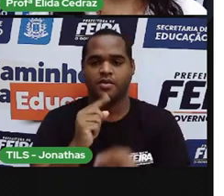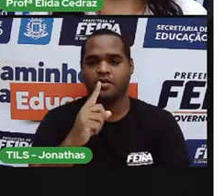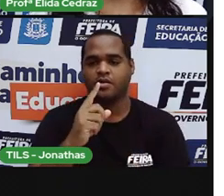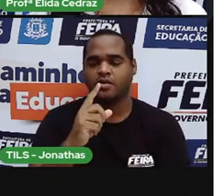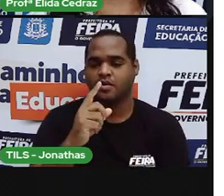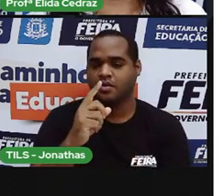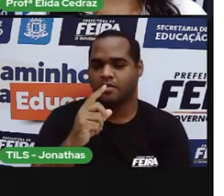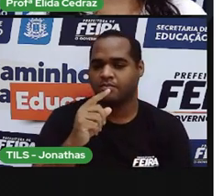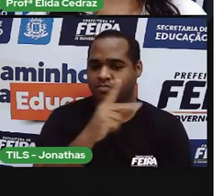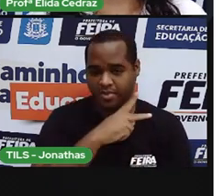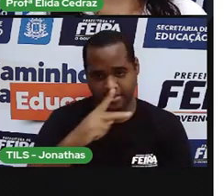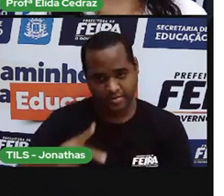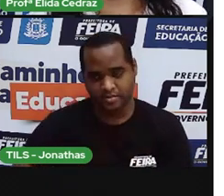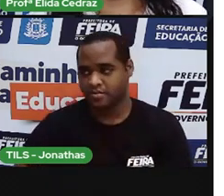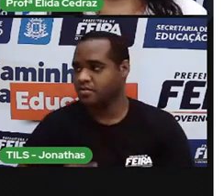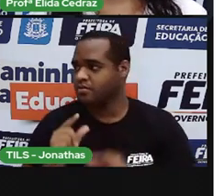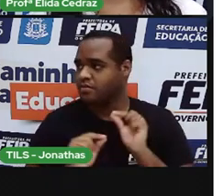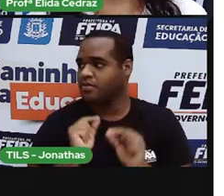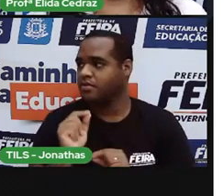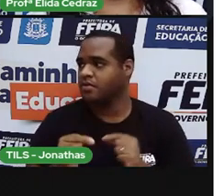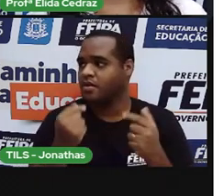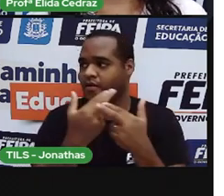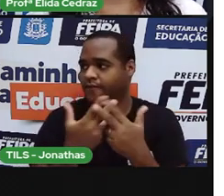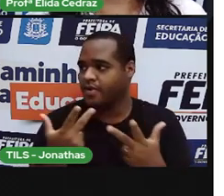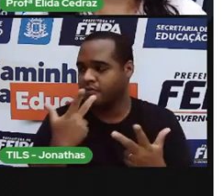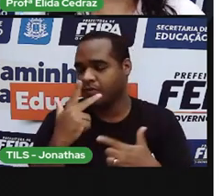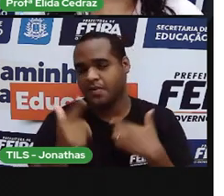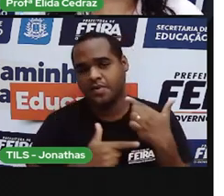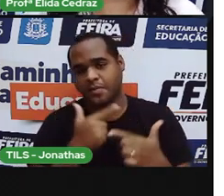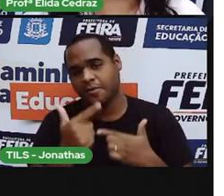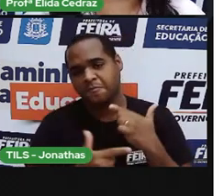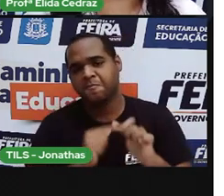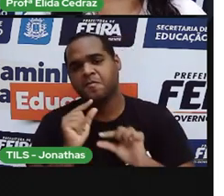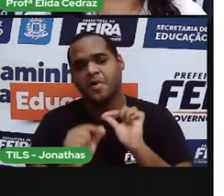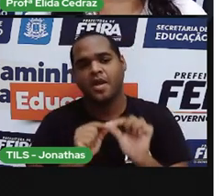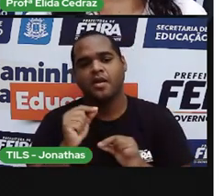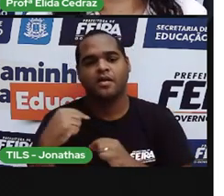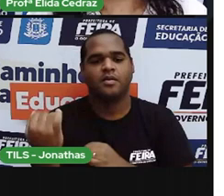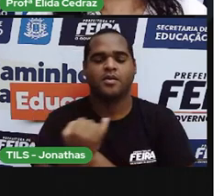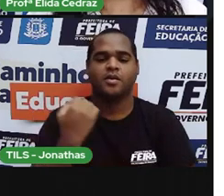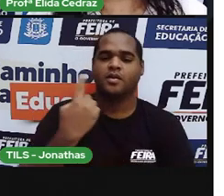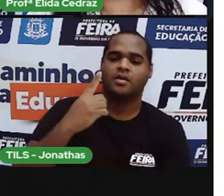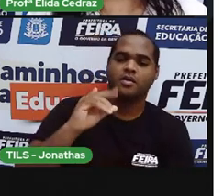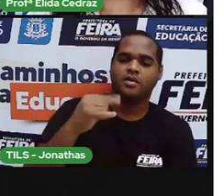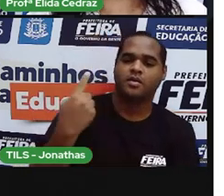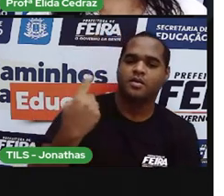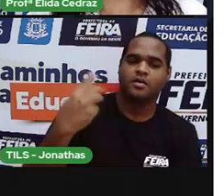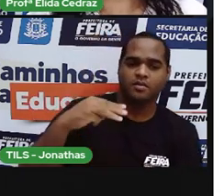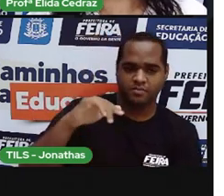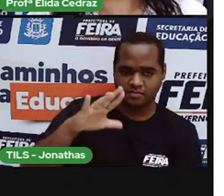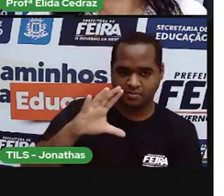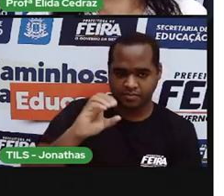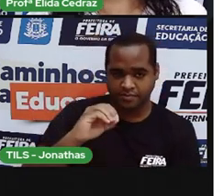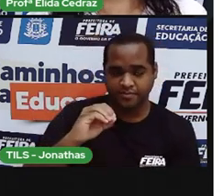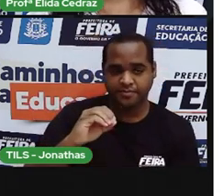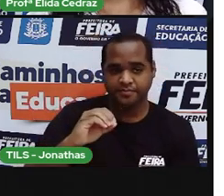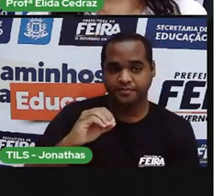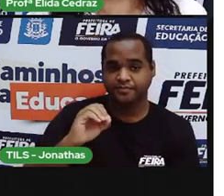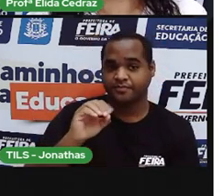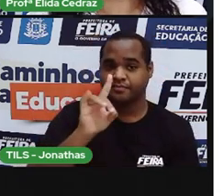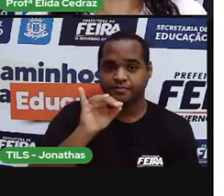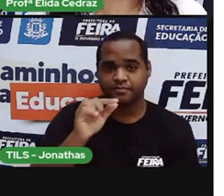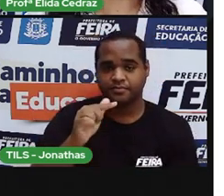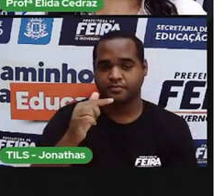medidas de benefício ao trabalhador e o primeiro de mais ficou conhecido como o dia do